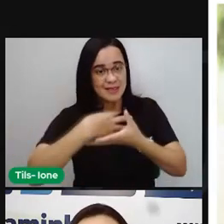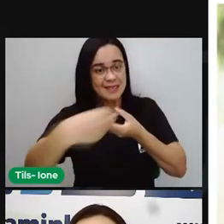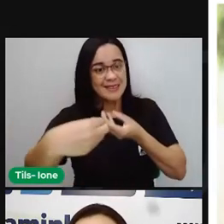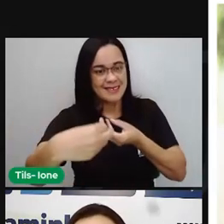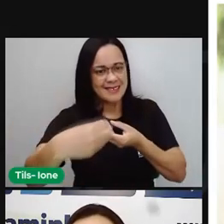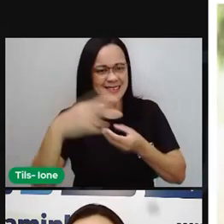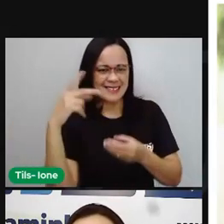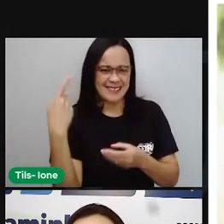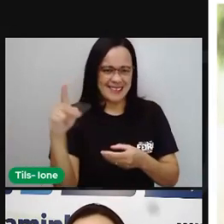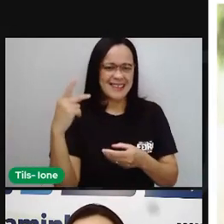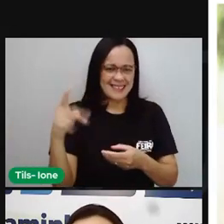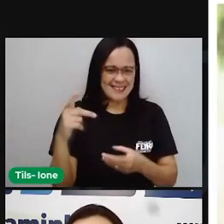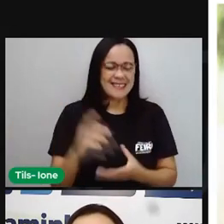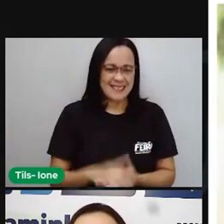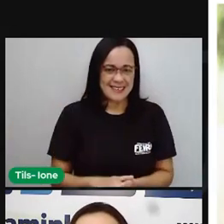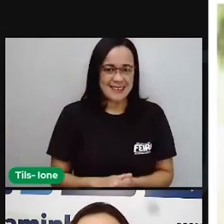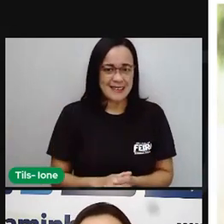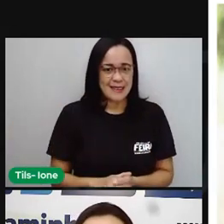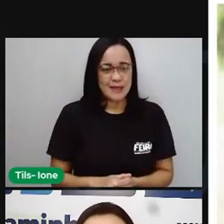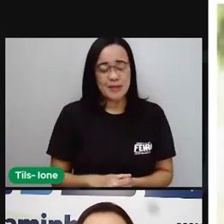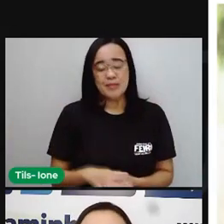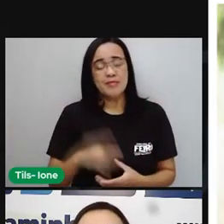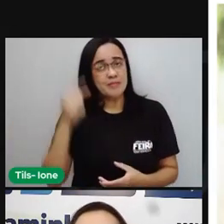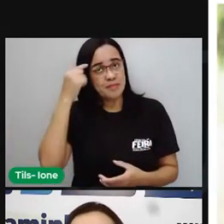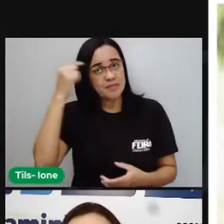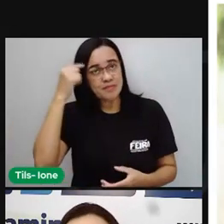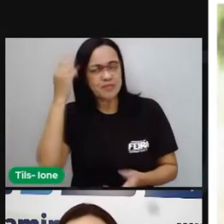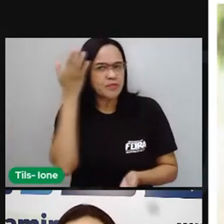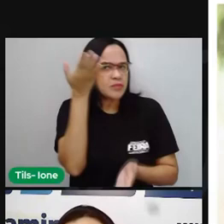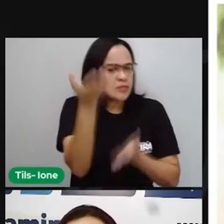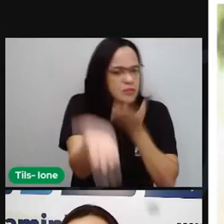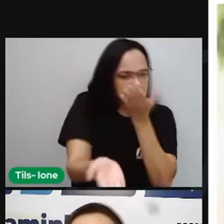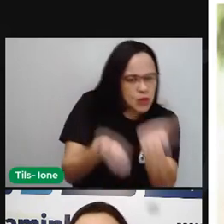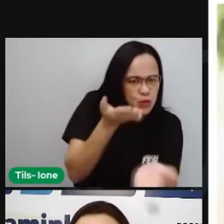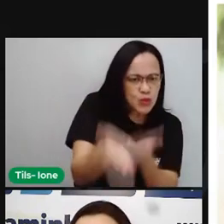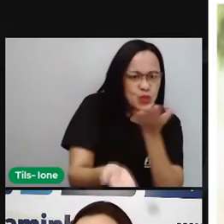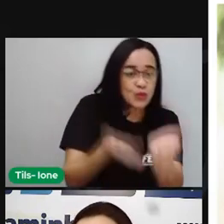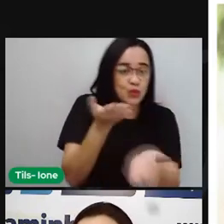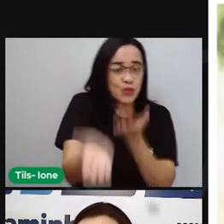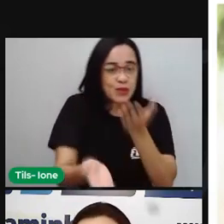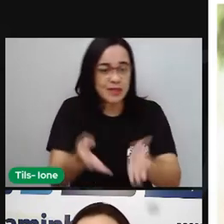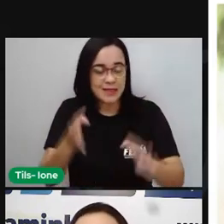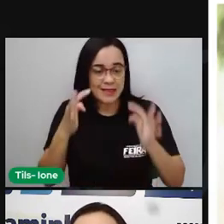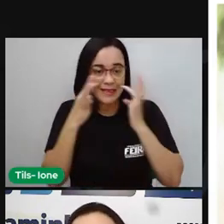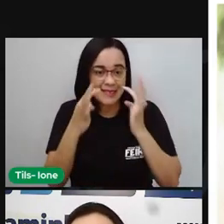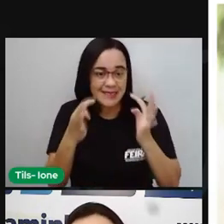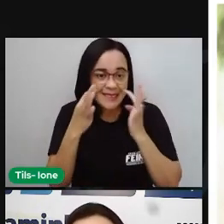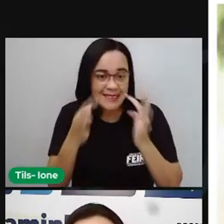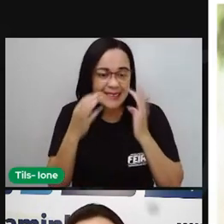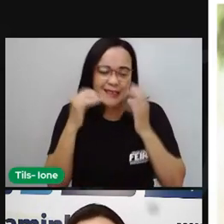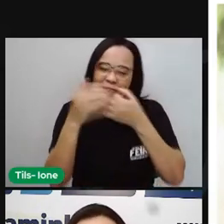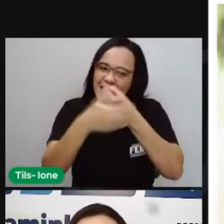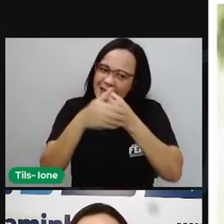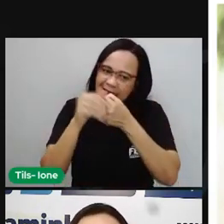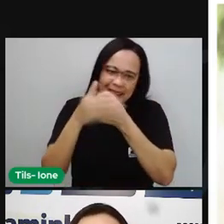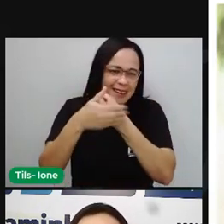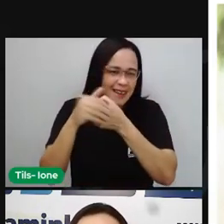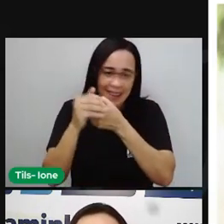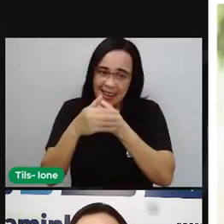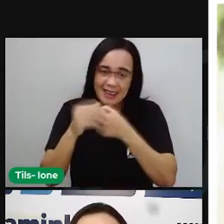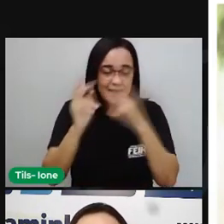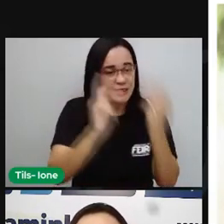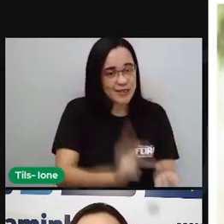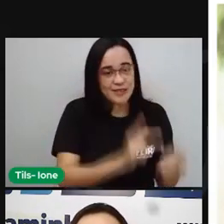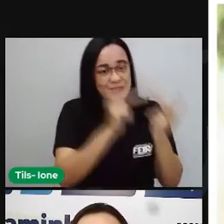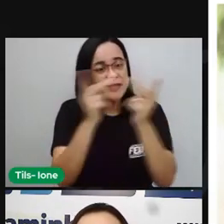E aí a gente tem que pensar em tratar com carinho, com atenção. Se a gente não morar junto, né? Visitar em